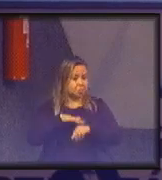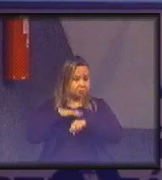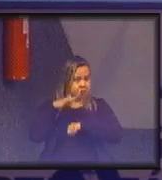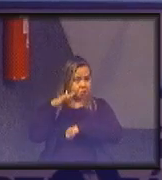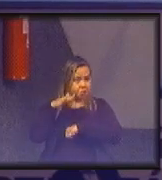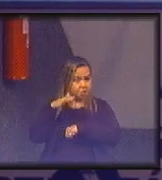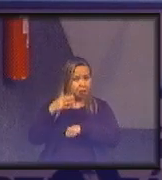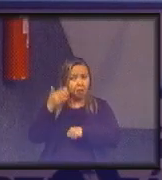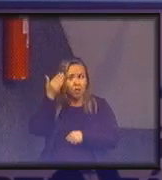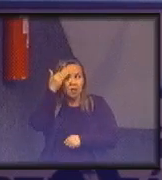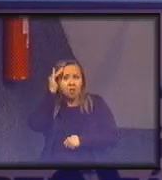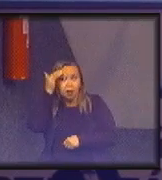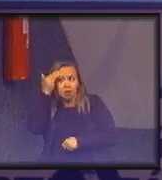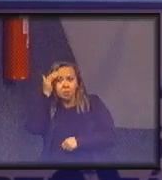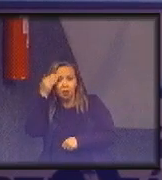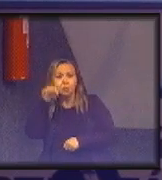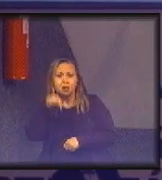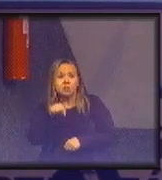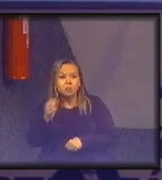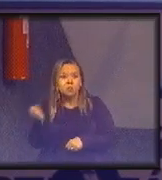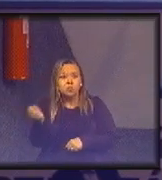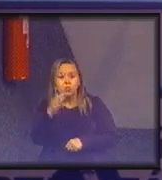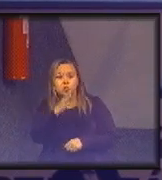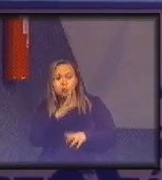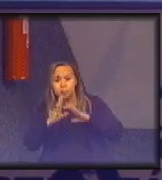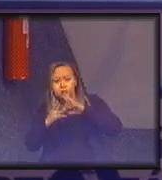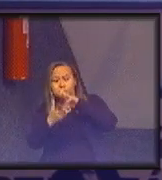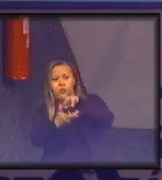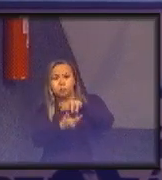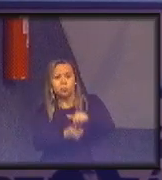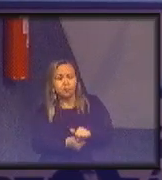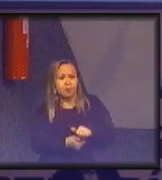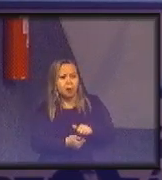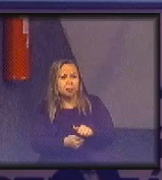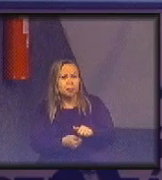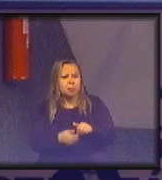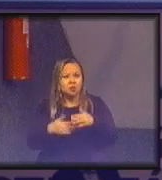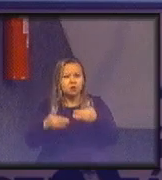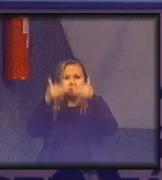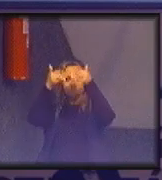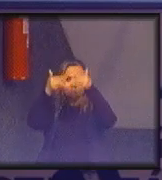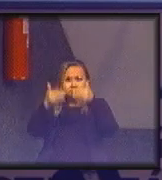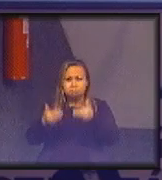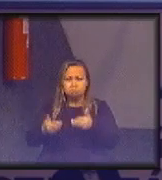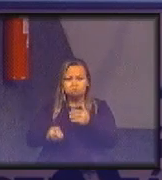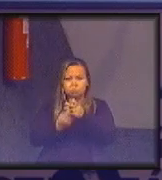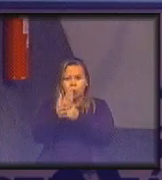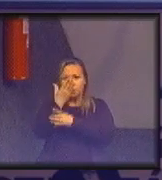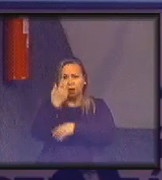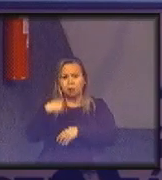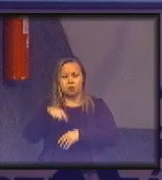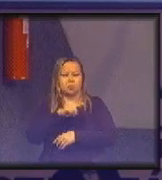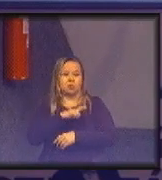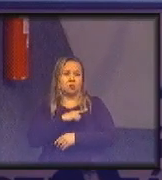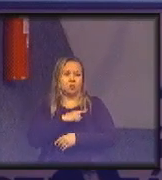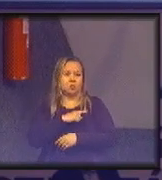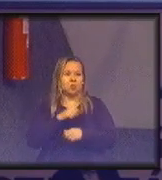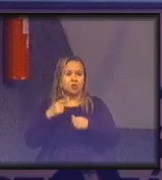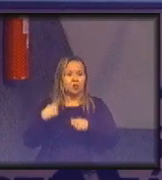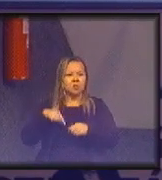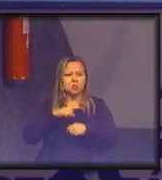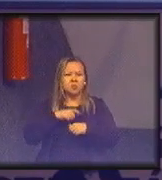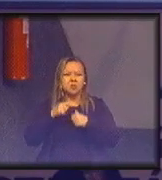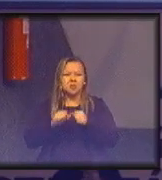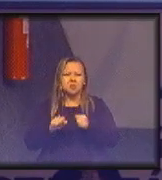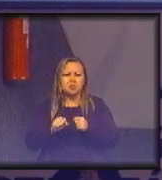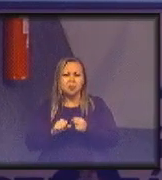entender esse novo universo que se afigura perante a gente nós nos sentimos extremamente